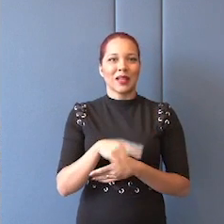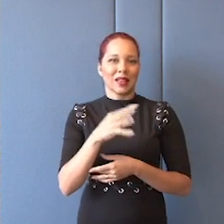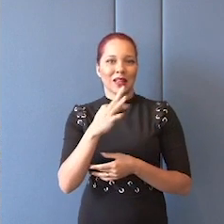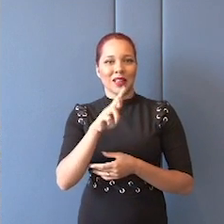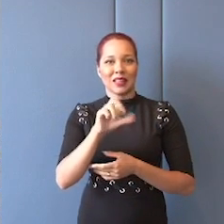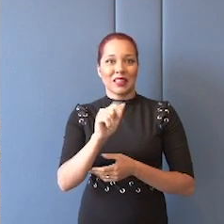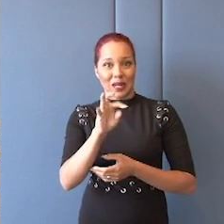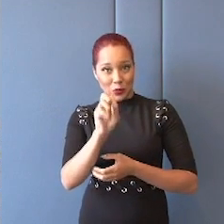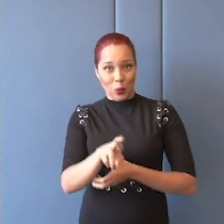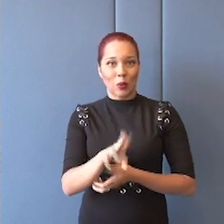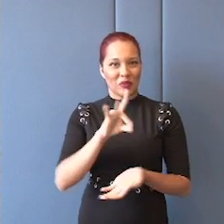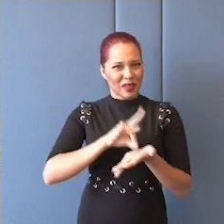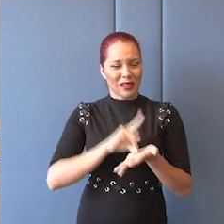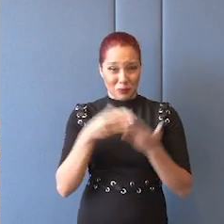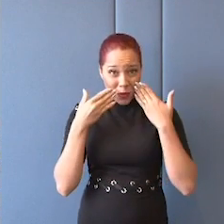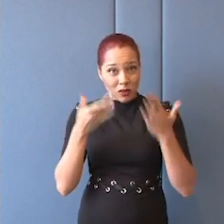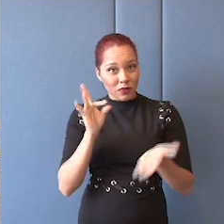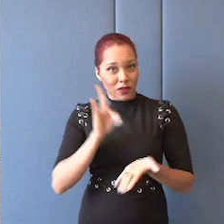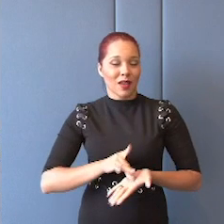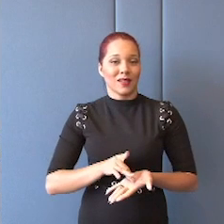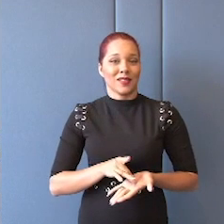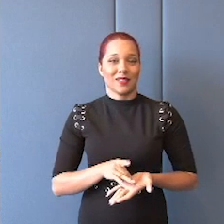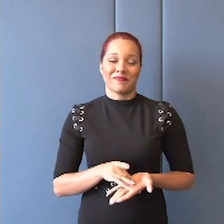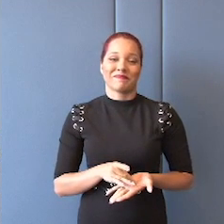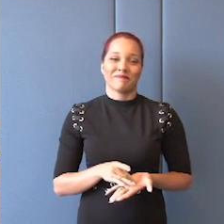reproduz a realidade. Bem,